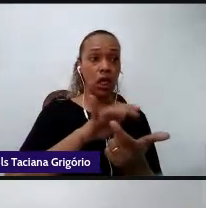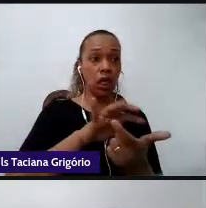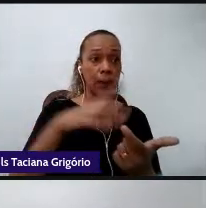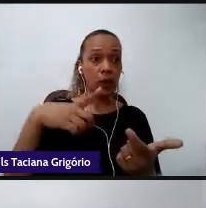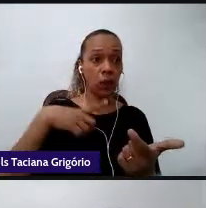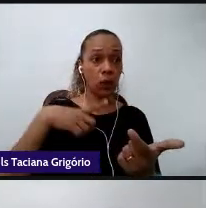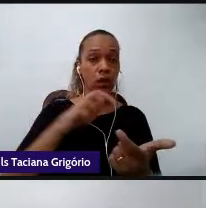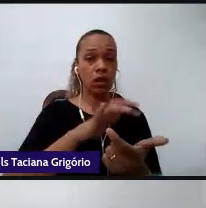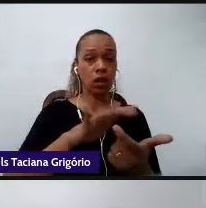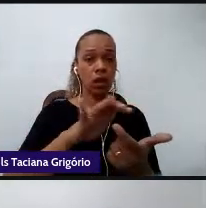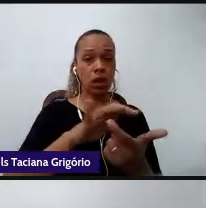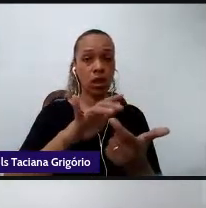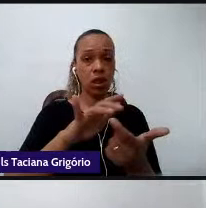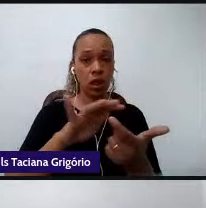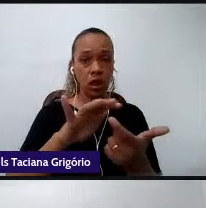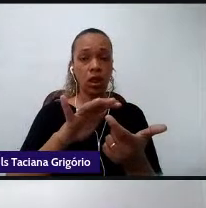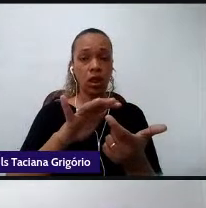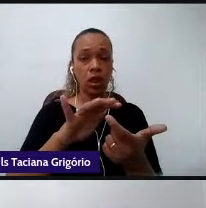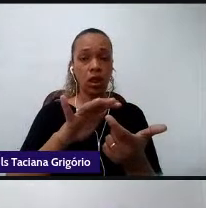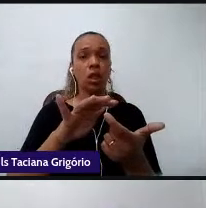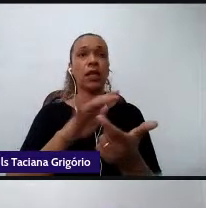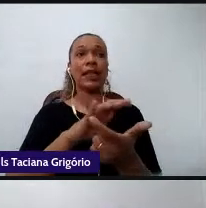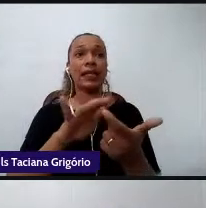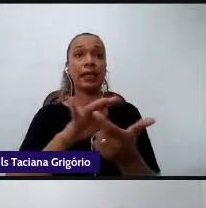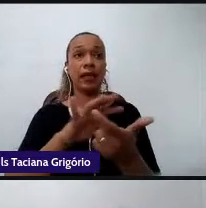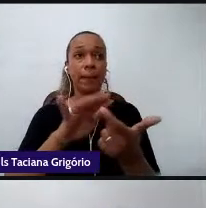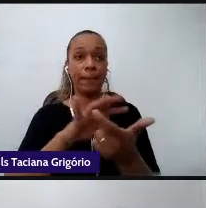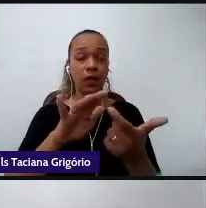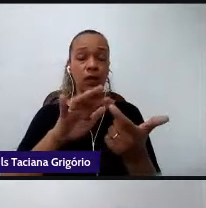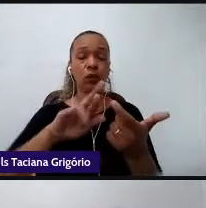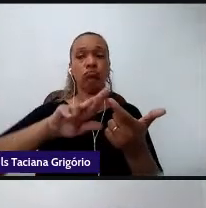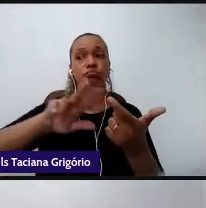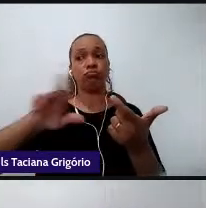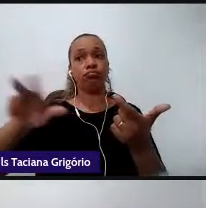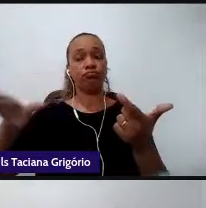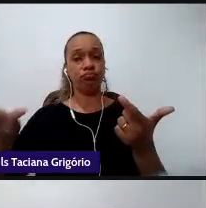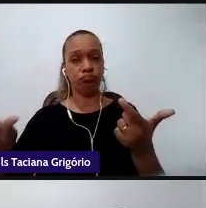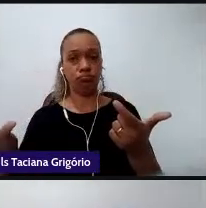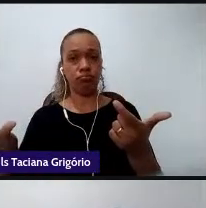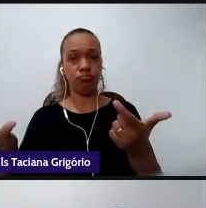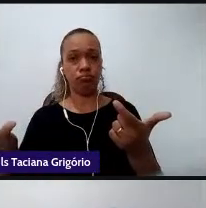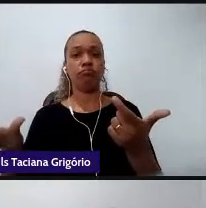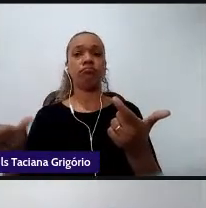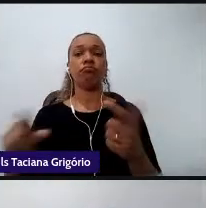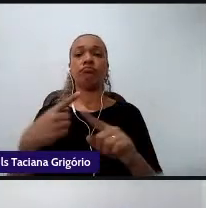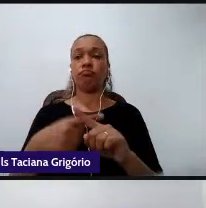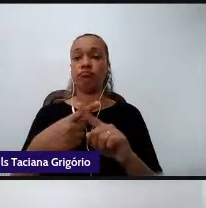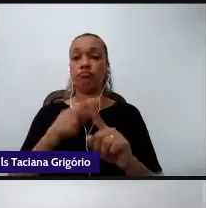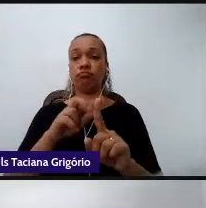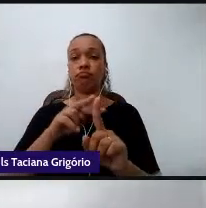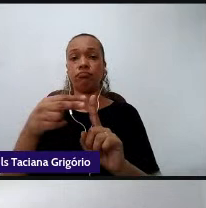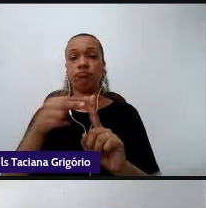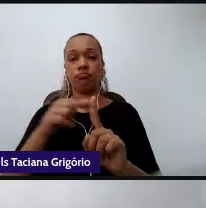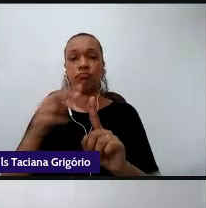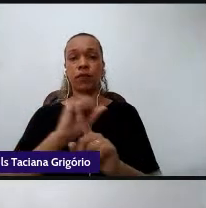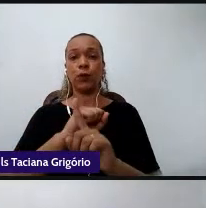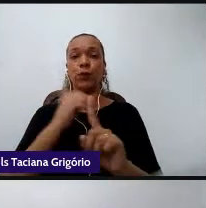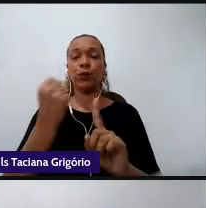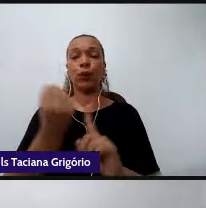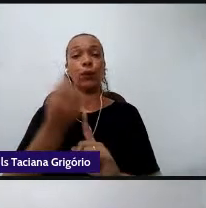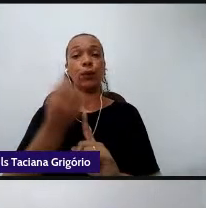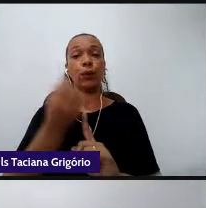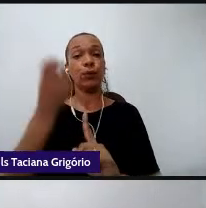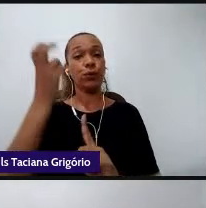letramento no singular, mas um letramento no plural, dada a perspectiva sociocultural no qual as